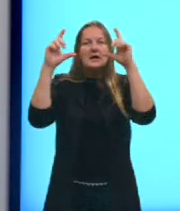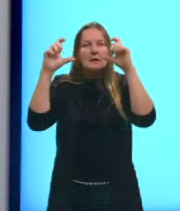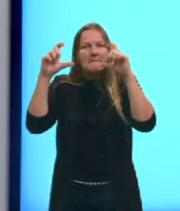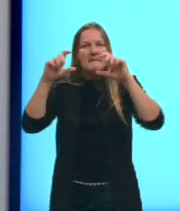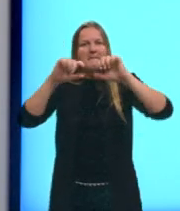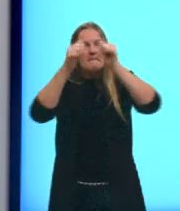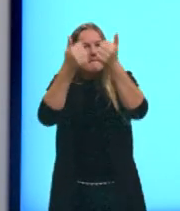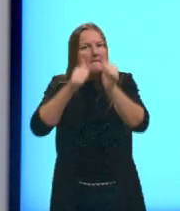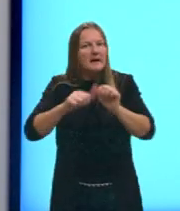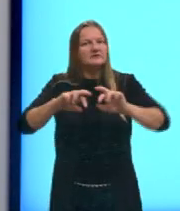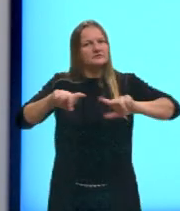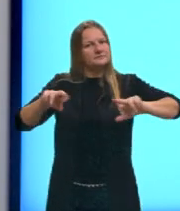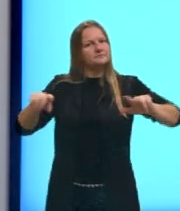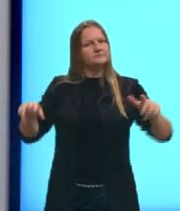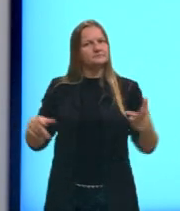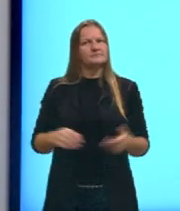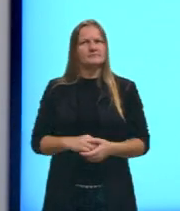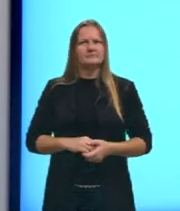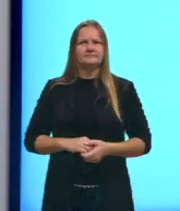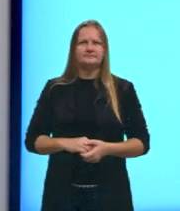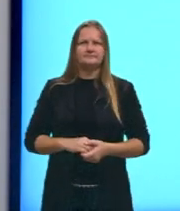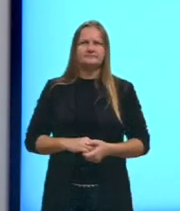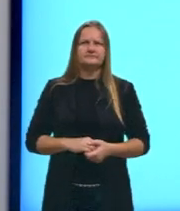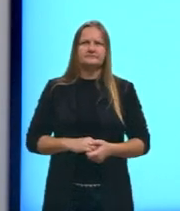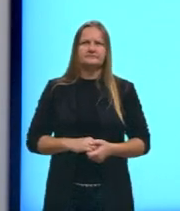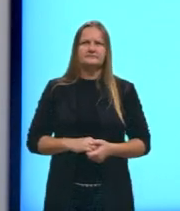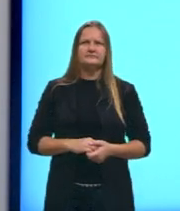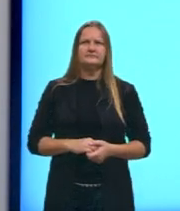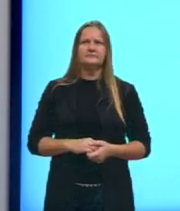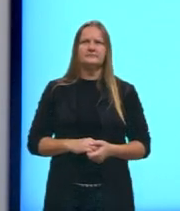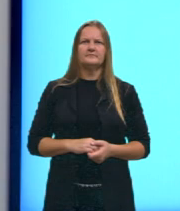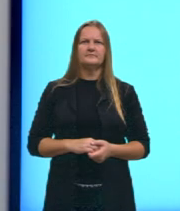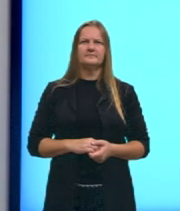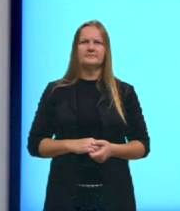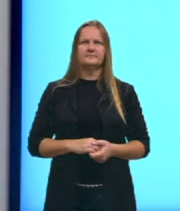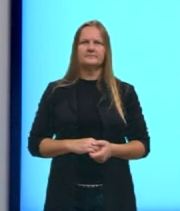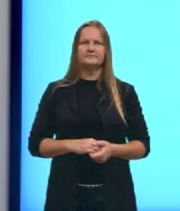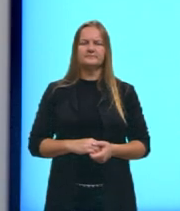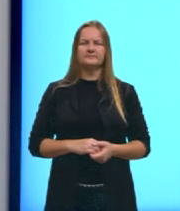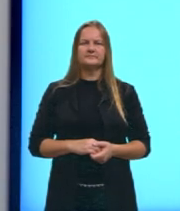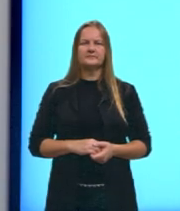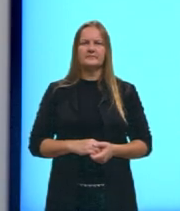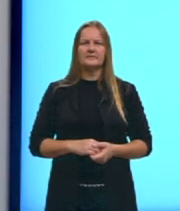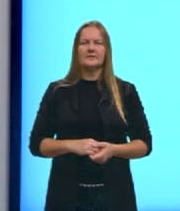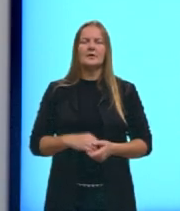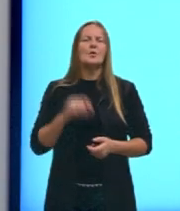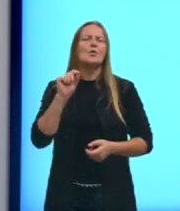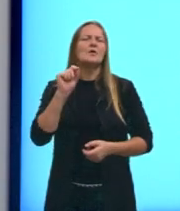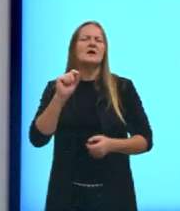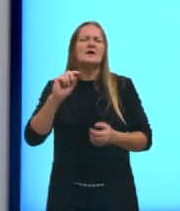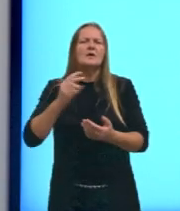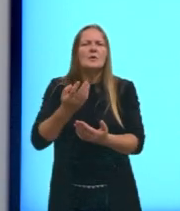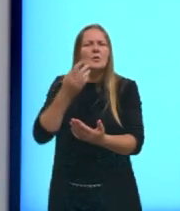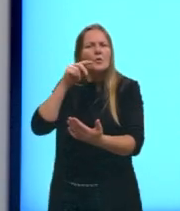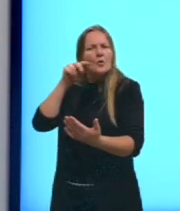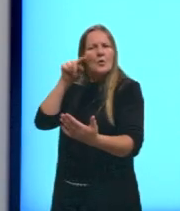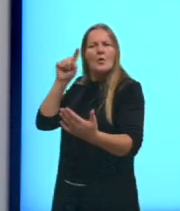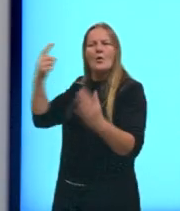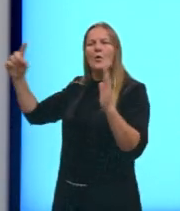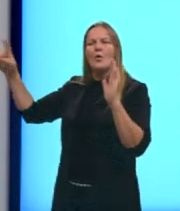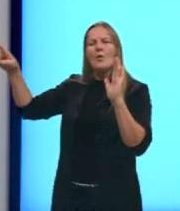vou ter, tá? Mas o que é que está refletindo, como eu falei para vocês? Então, são ondas, tá, gurizada? Onda do